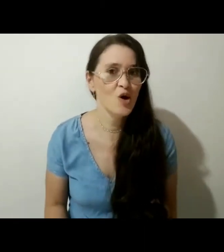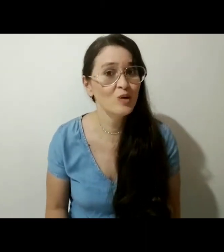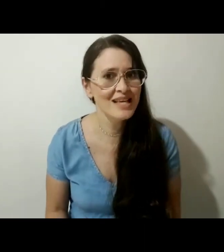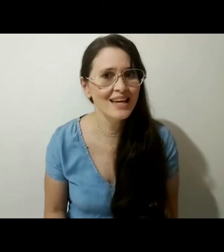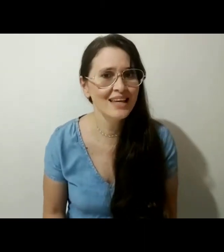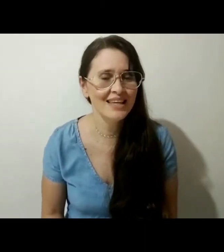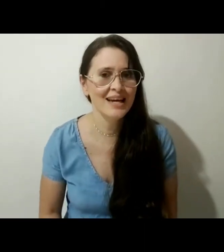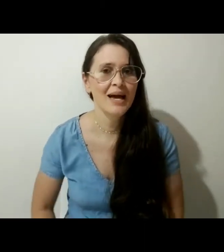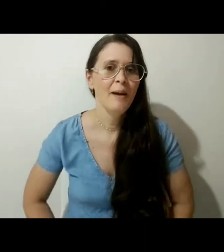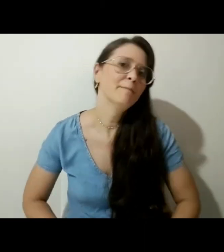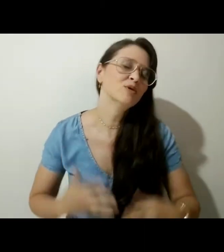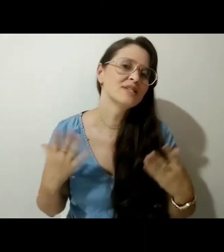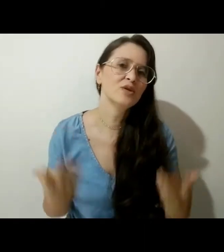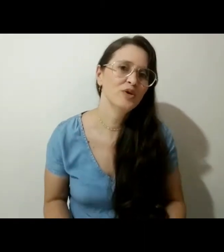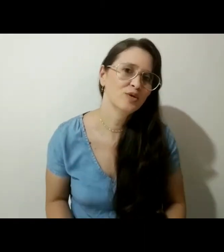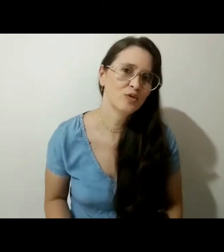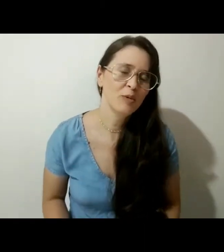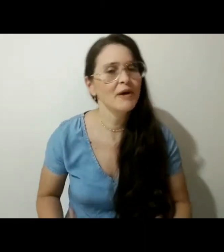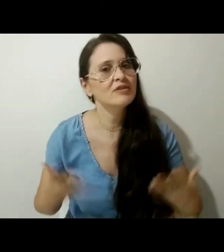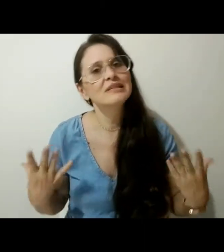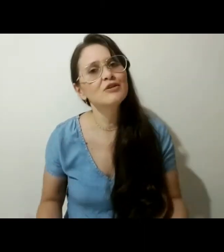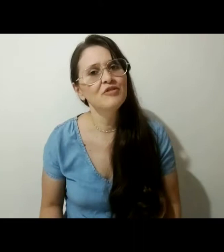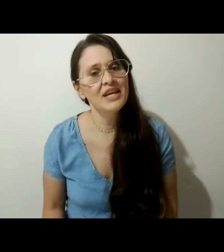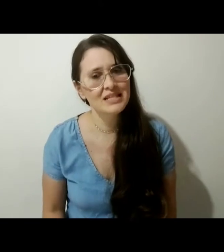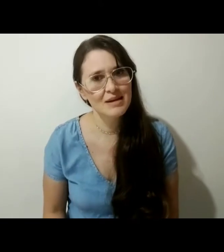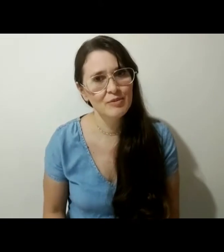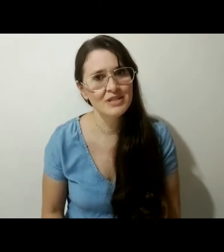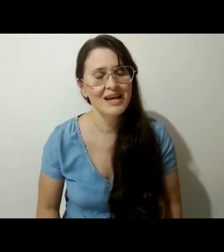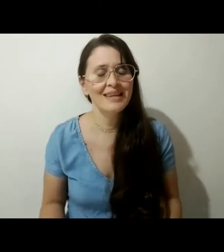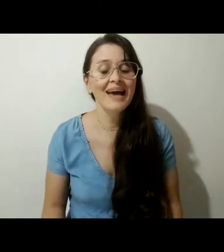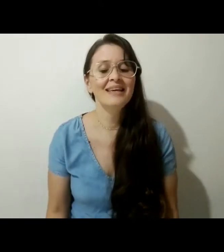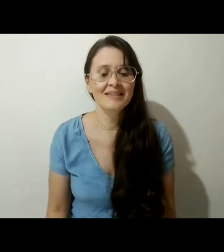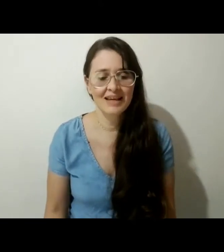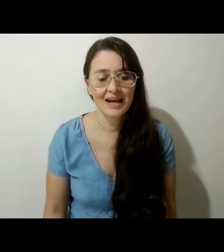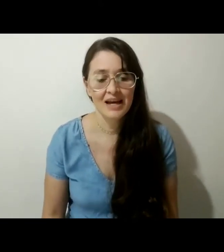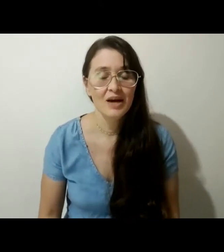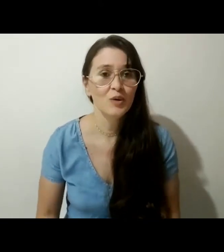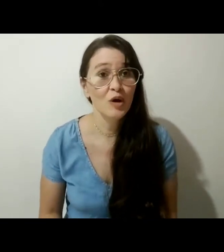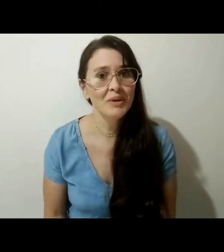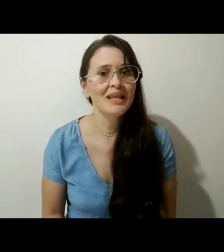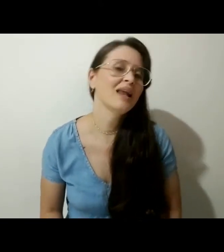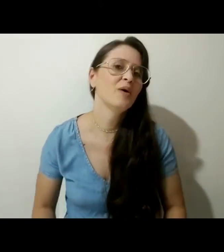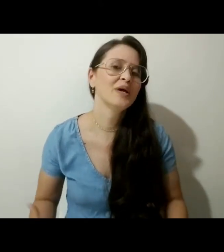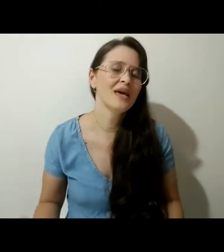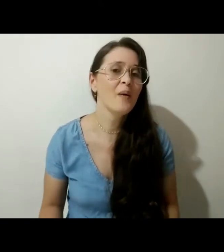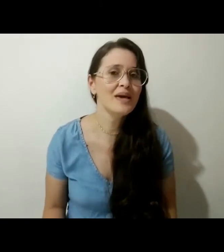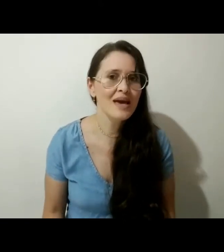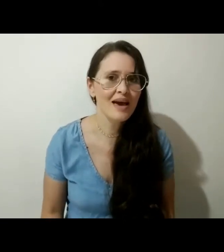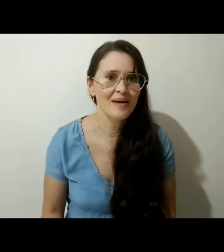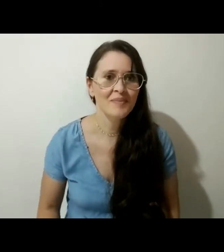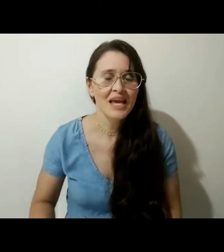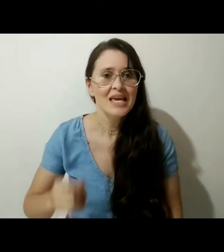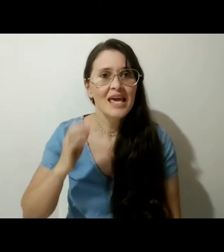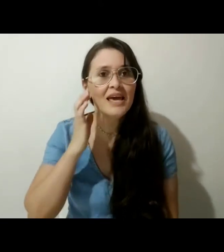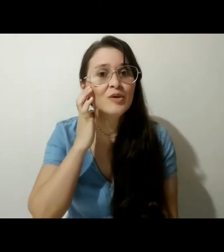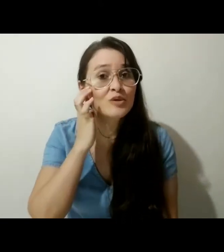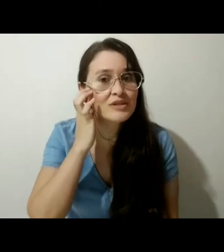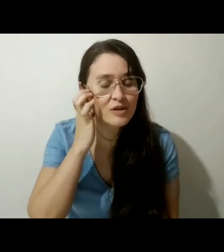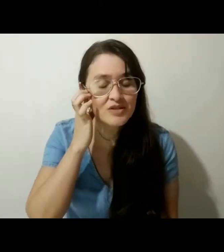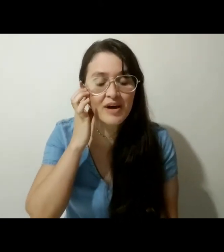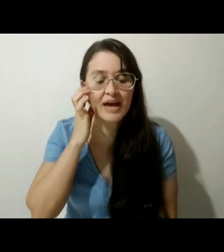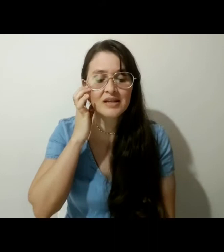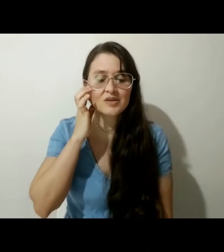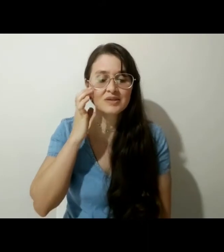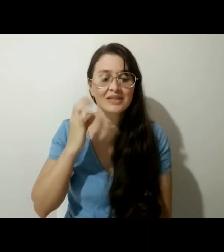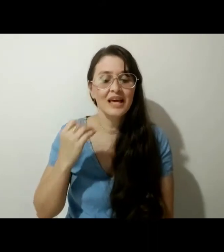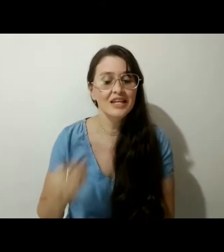música de Gonzaguinha. Busque no YouTube para vocês ouvirem essa música na íntegra. O nome dela é O que é o que é. E em um